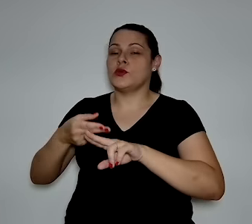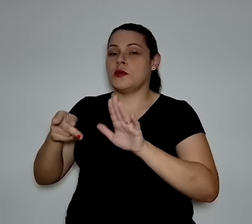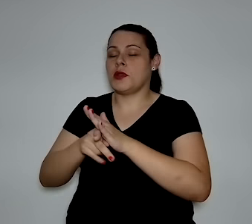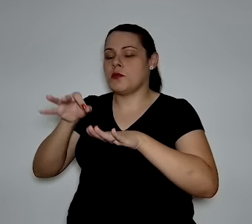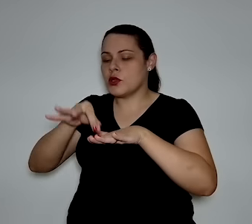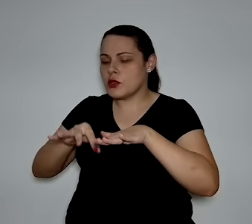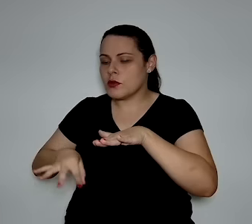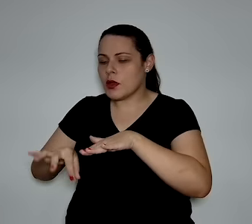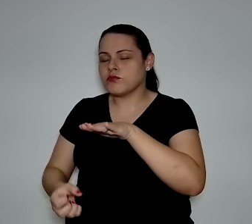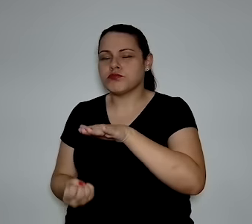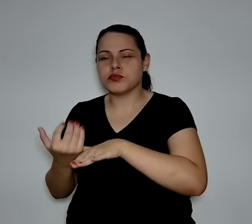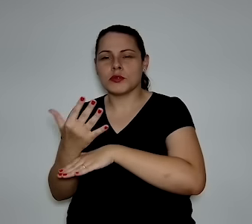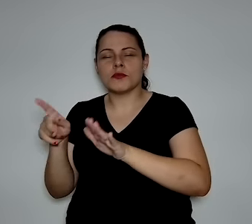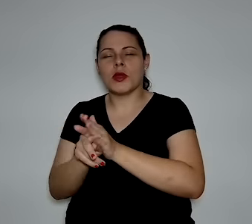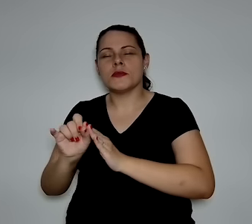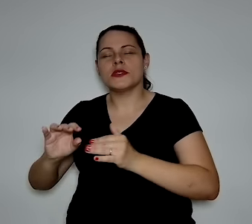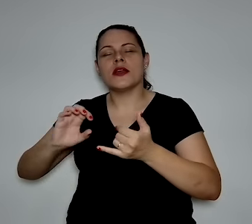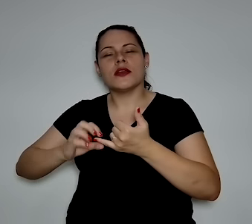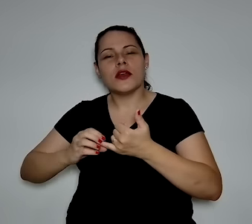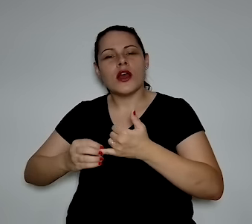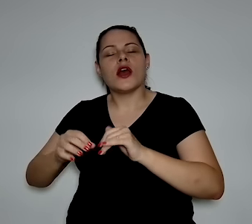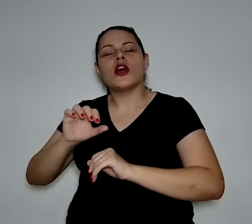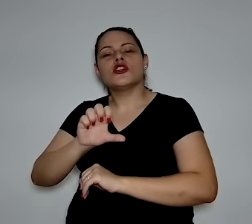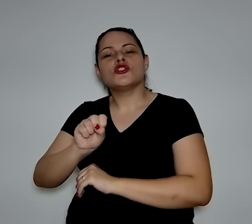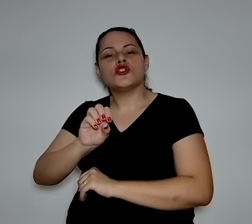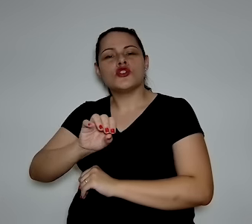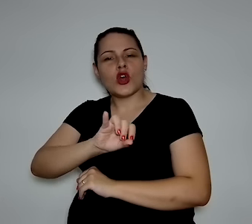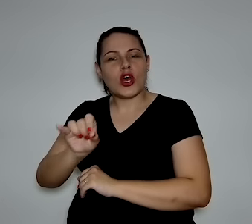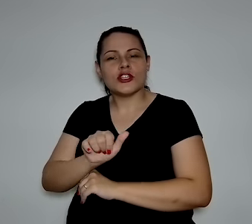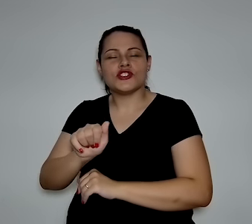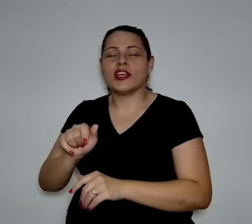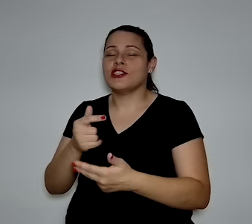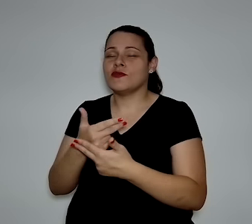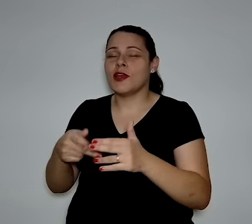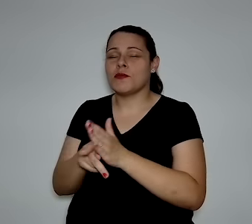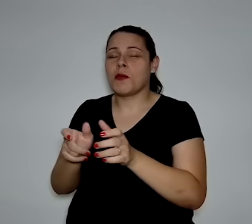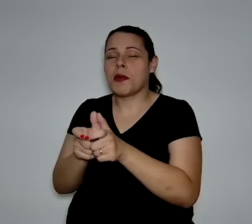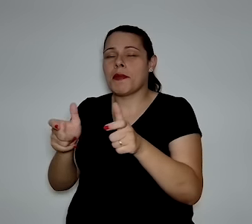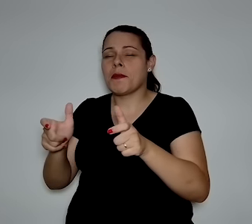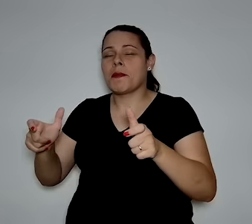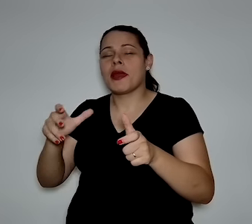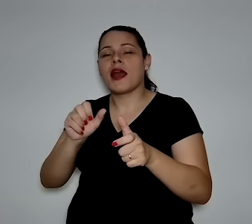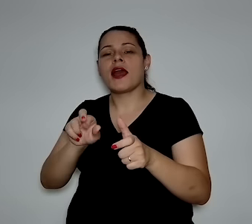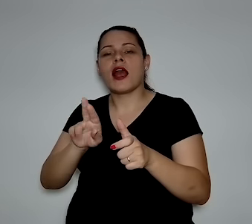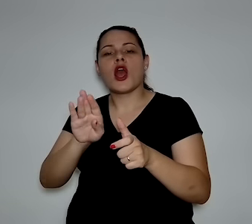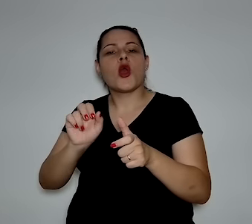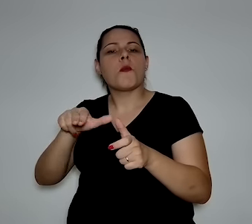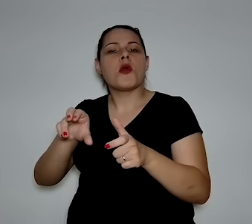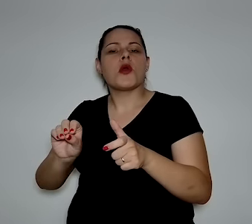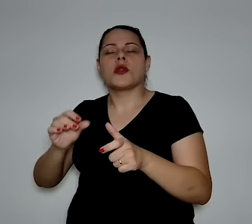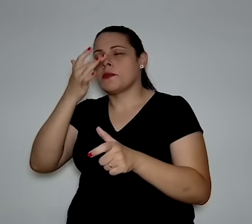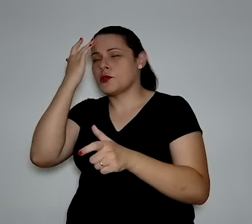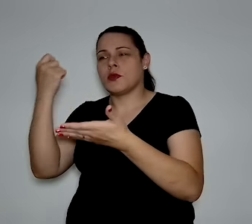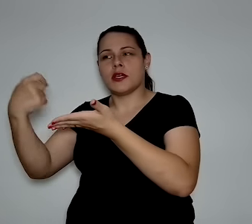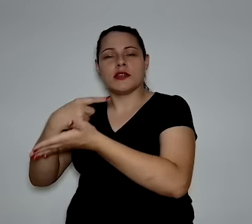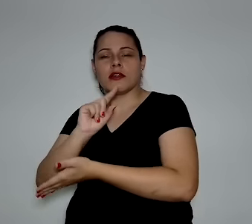fertilizante, se essa soja tiver uma emissão de carbono alta. Então, é